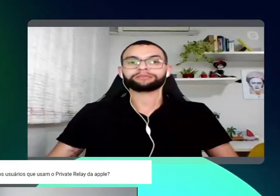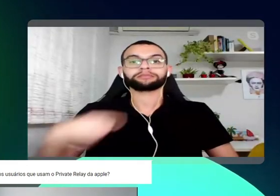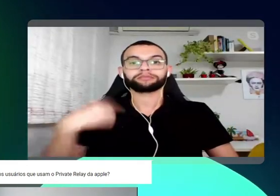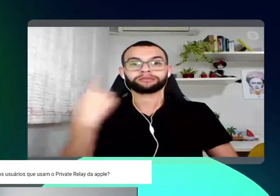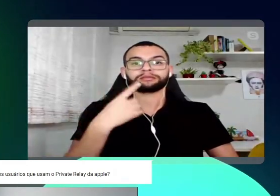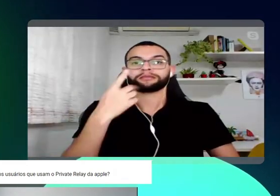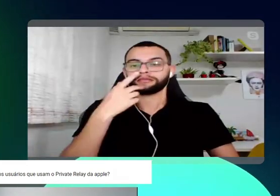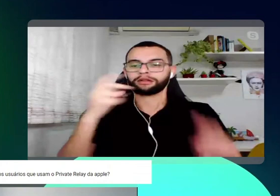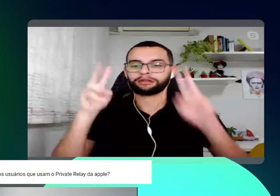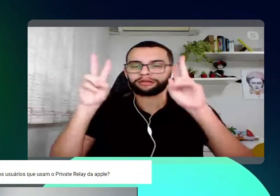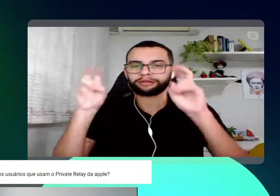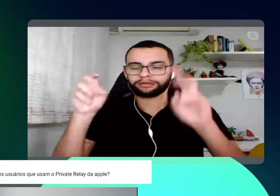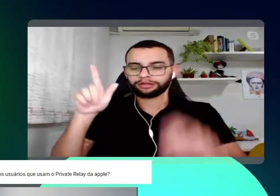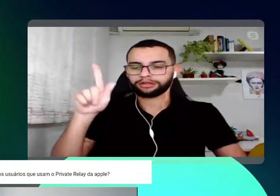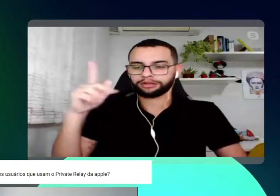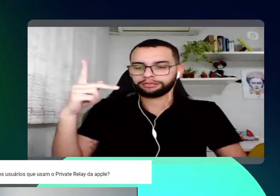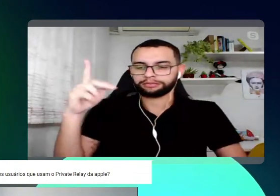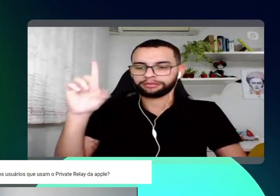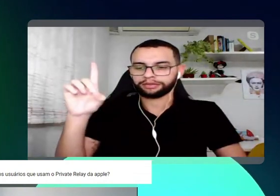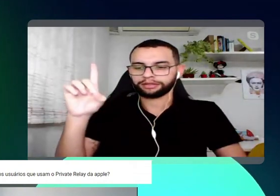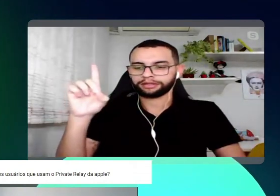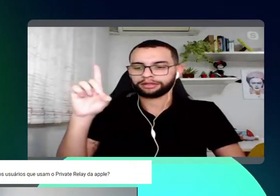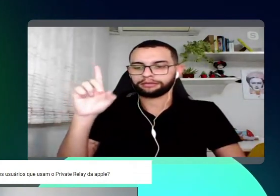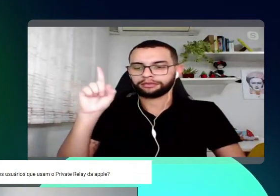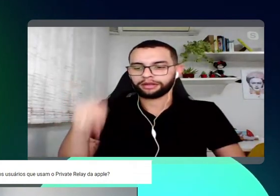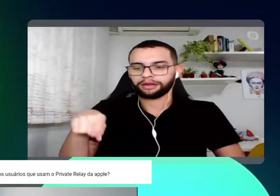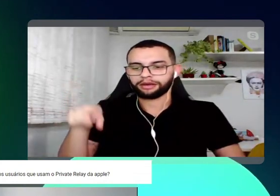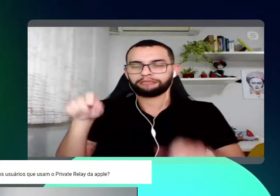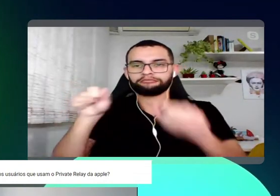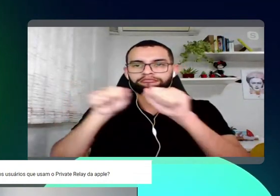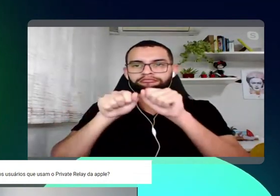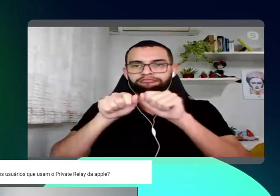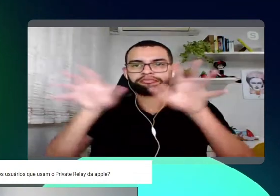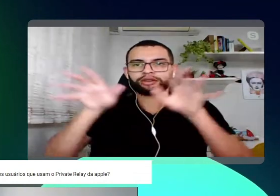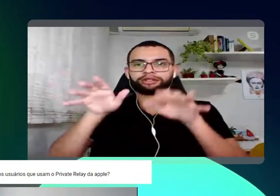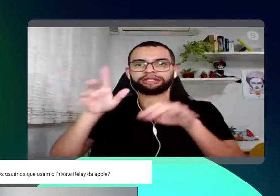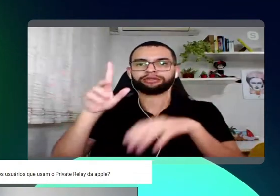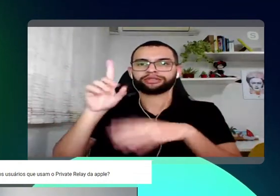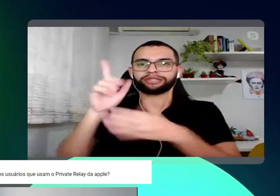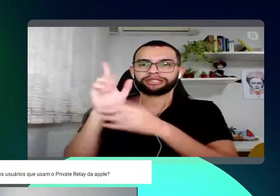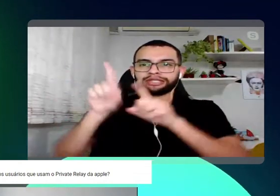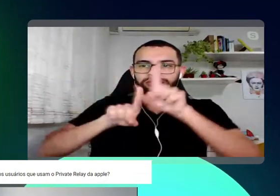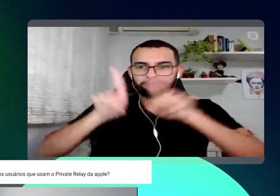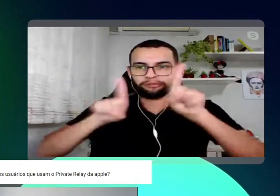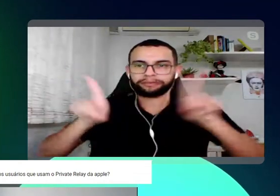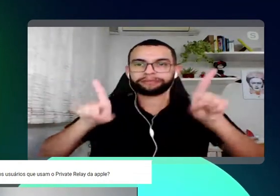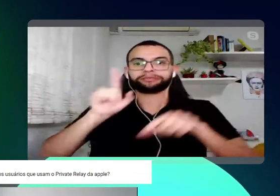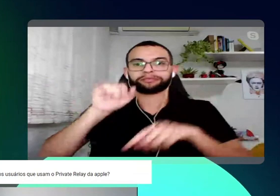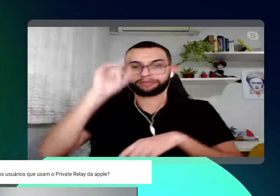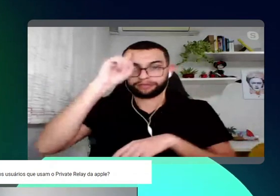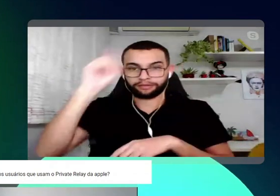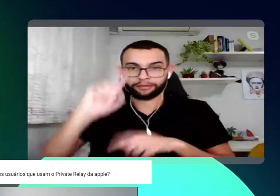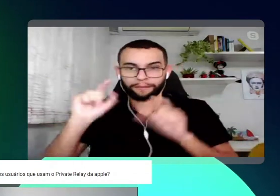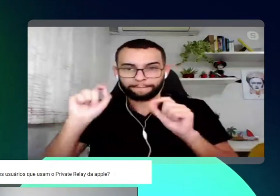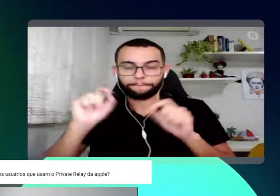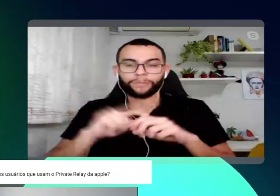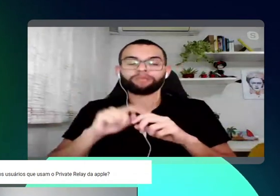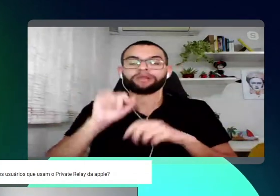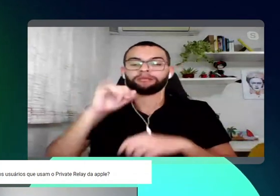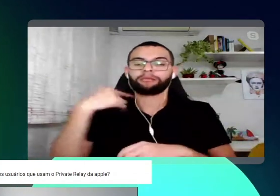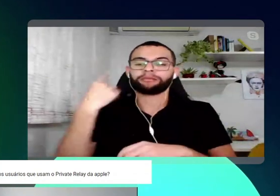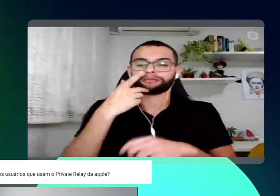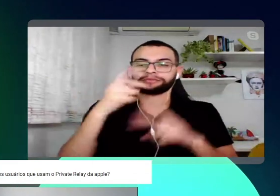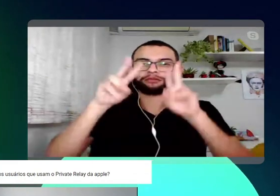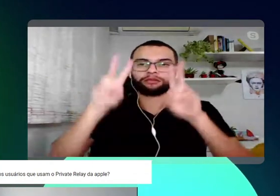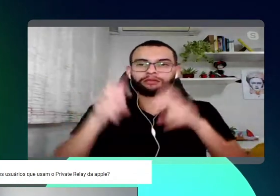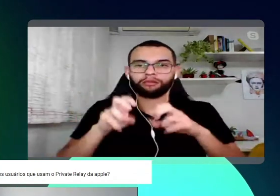não está sabendo do que significa. É, quando a gente está falando, né, de alguma coisa que o cliente, ele bloqueia, né, a identificação dele,